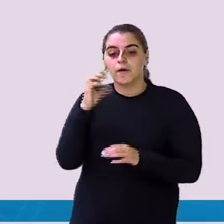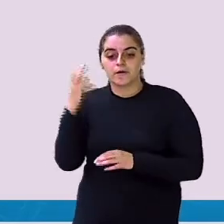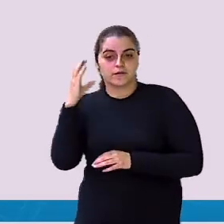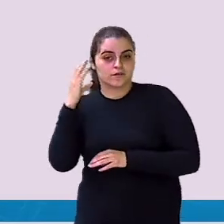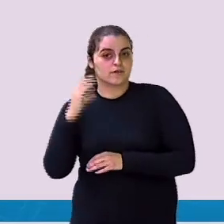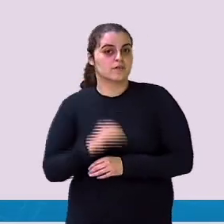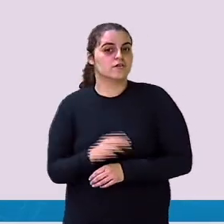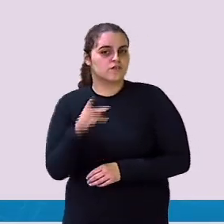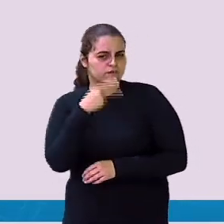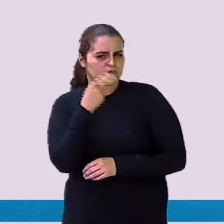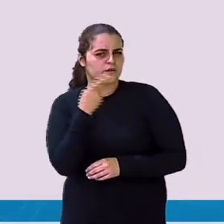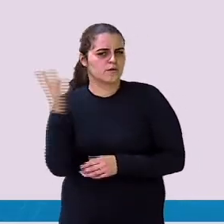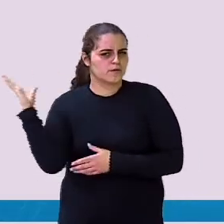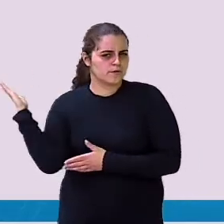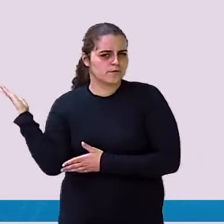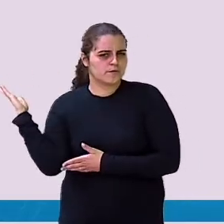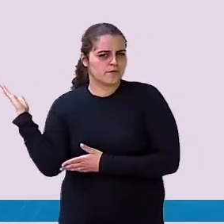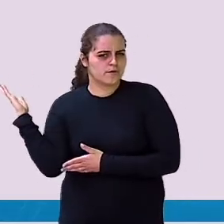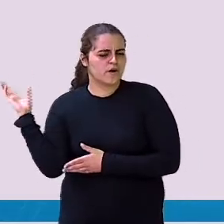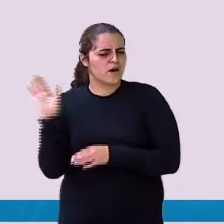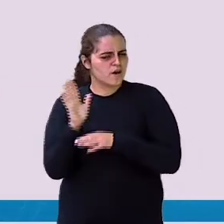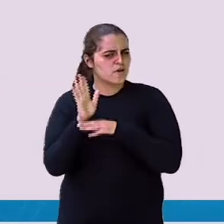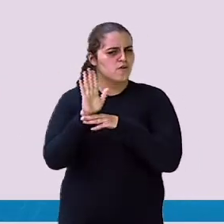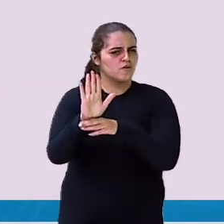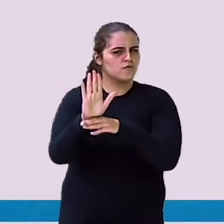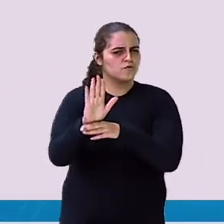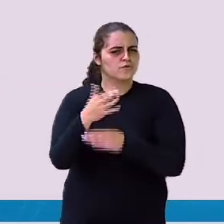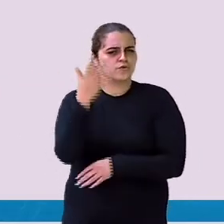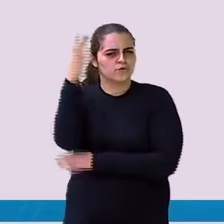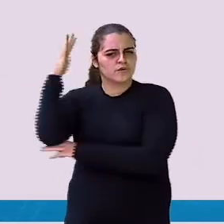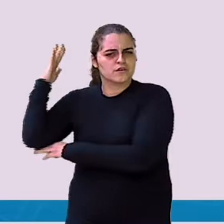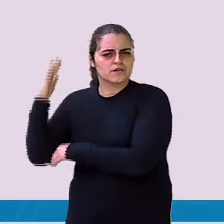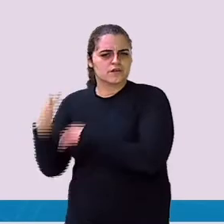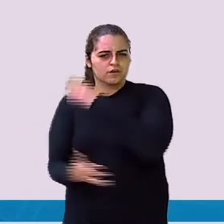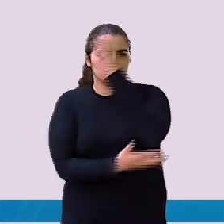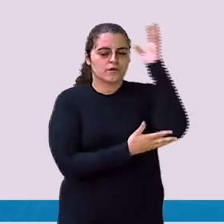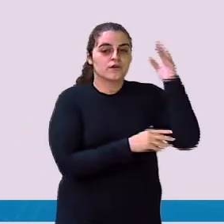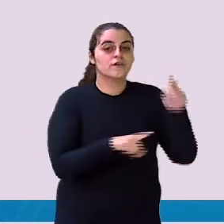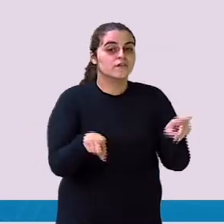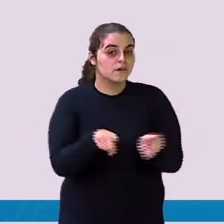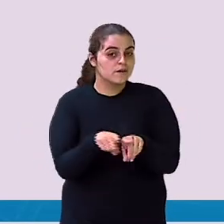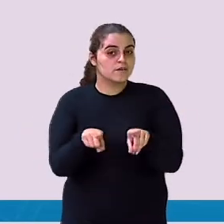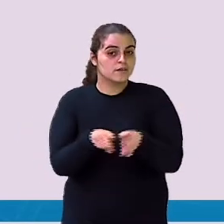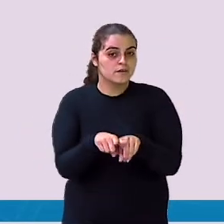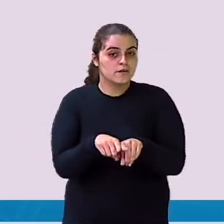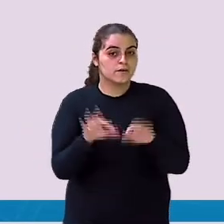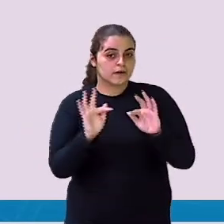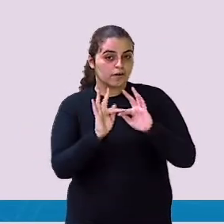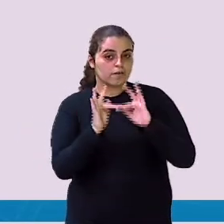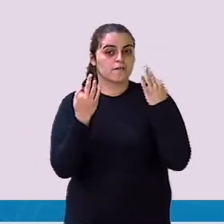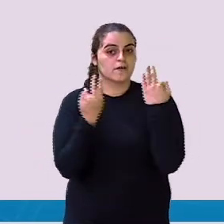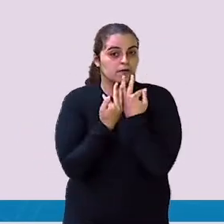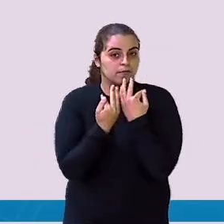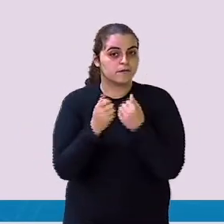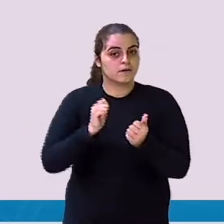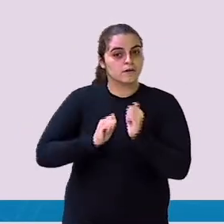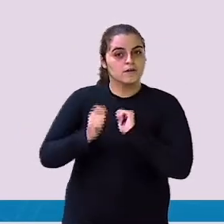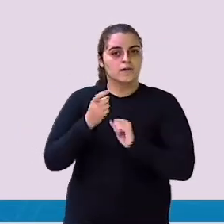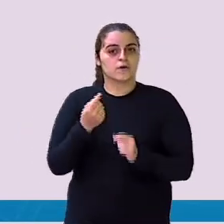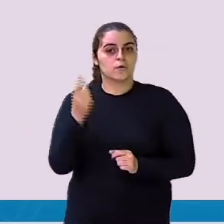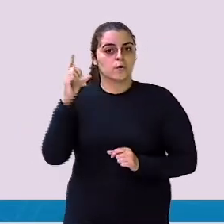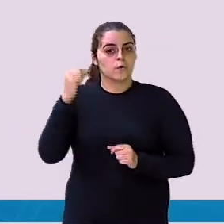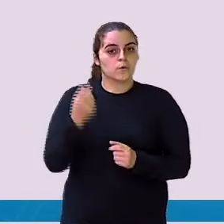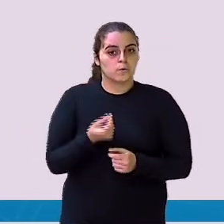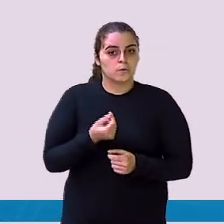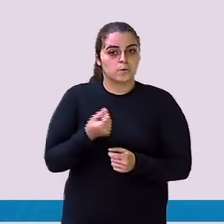professora já falou Sobre a lâmpada de LED Ajuda o meio ambiente Ajuda o papai e mamãe A economizar E qual é a lâmpada de